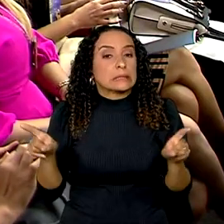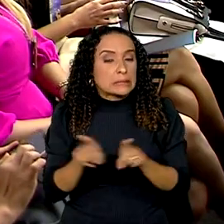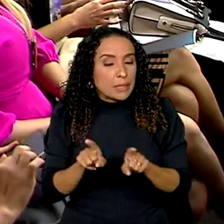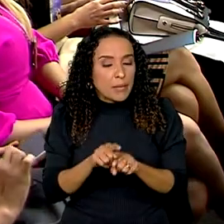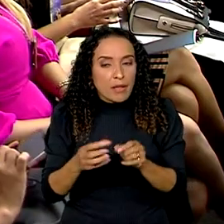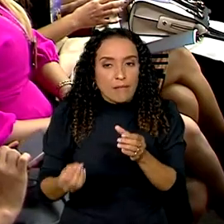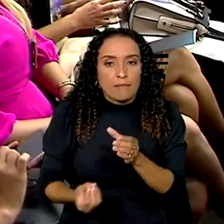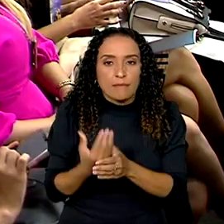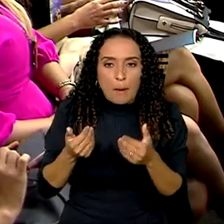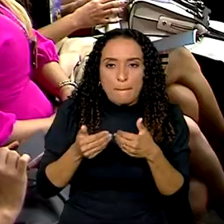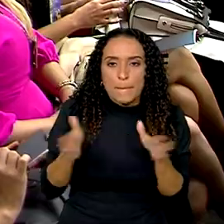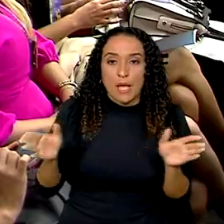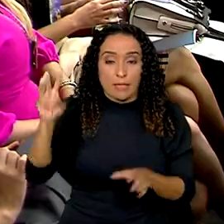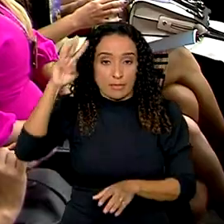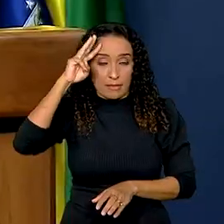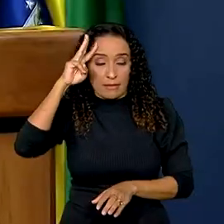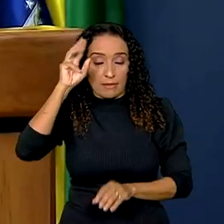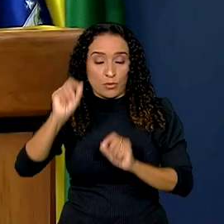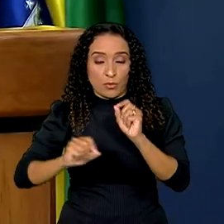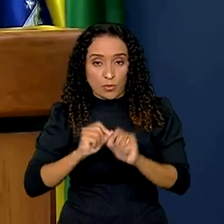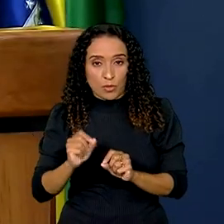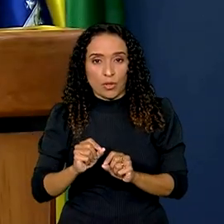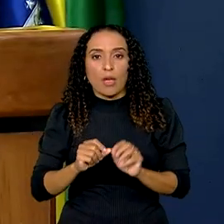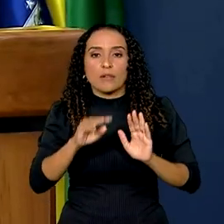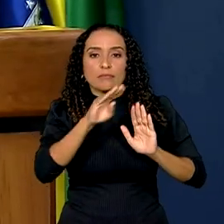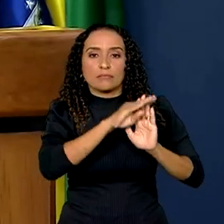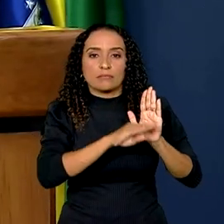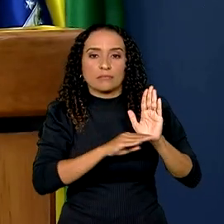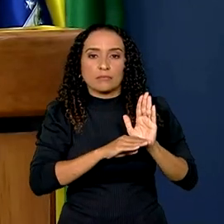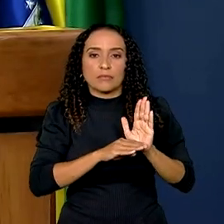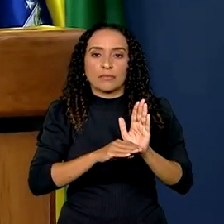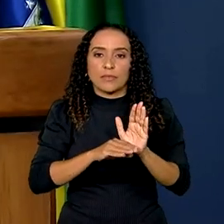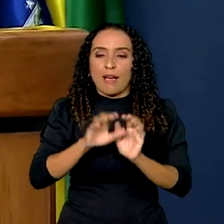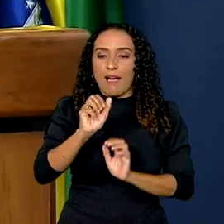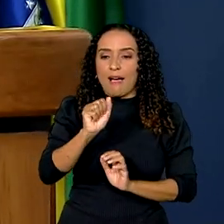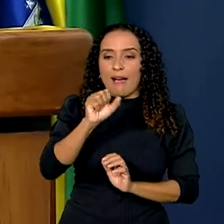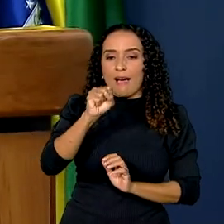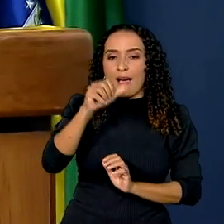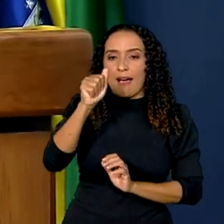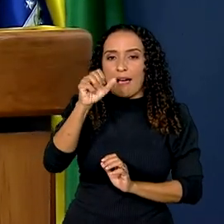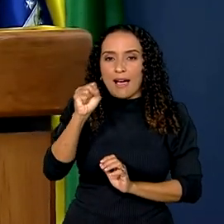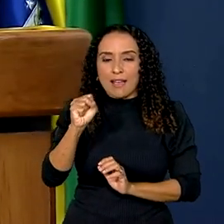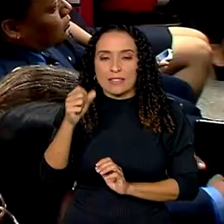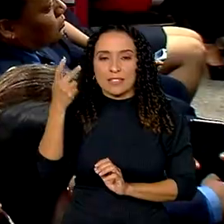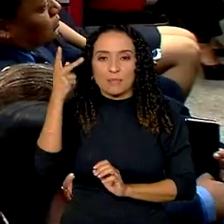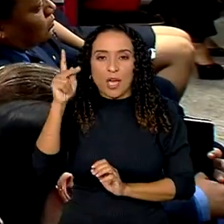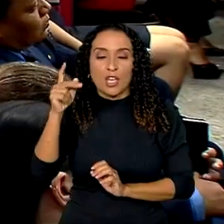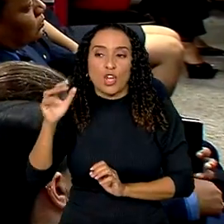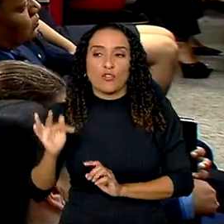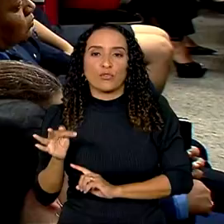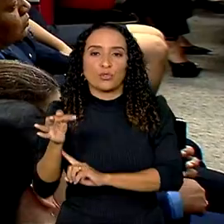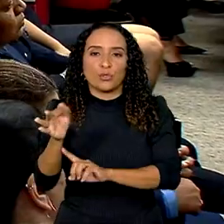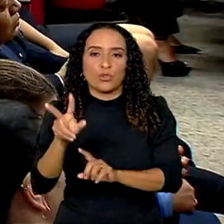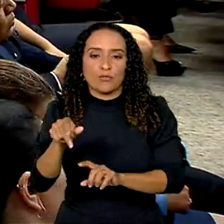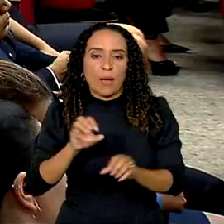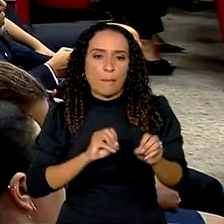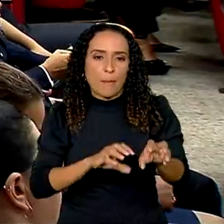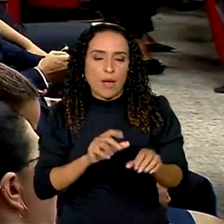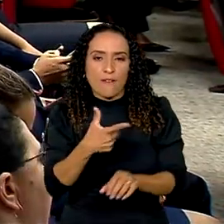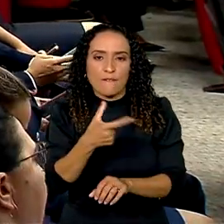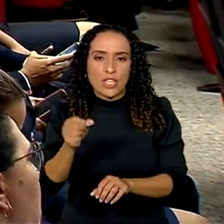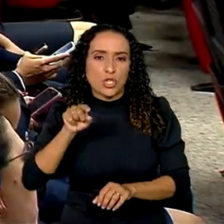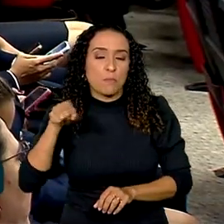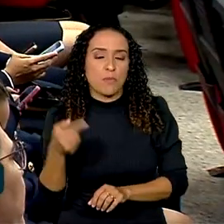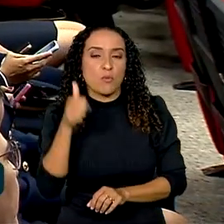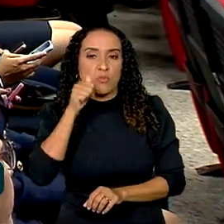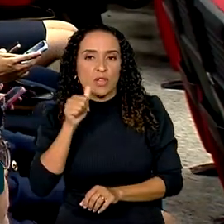foi lançado nesta terça-feira o programa Asas para o Futuro, que vai capacitar 20 mil mulheres de